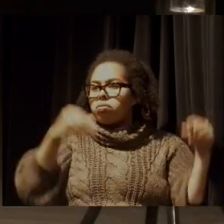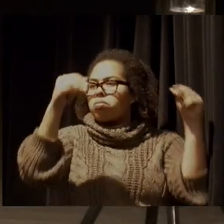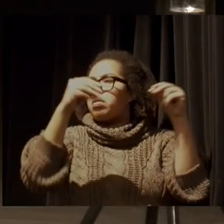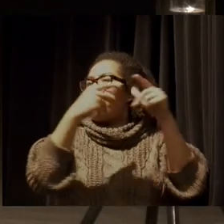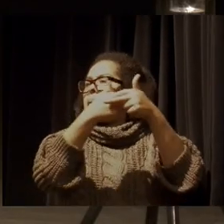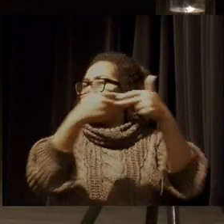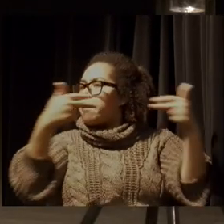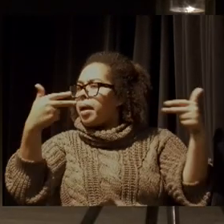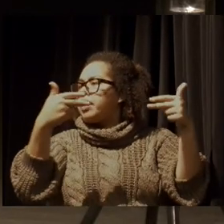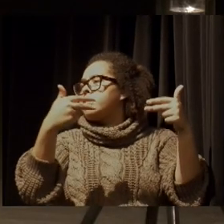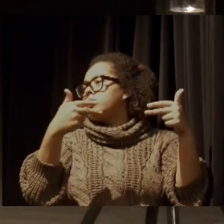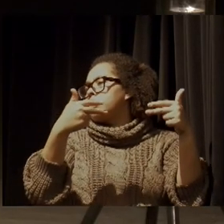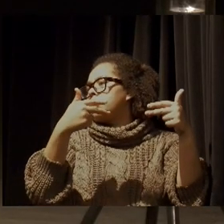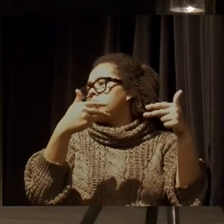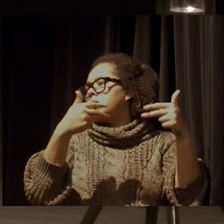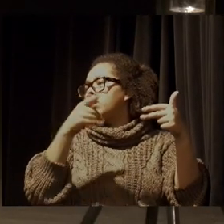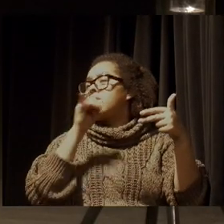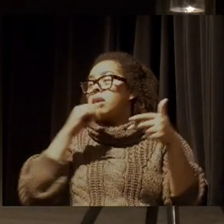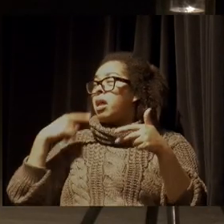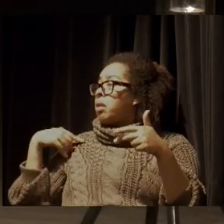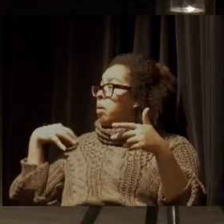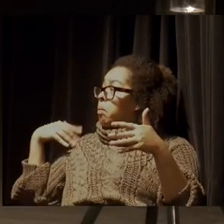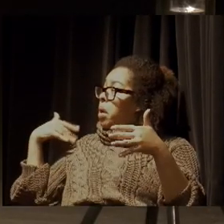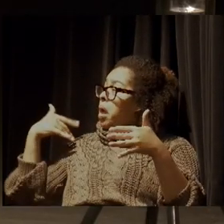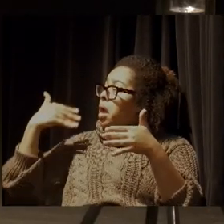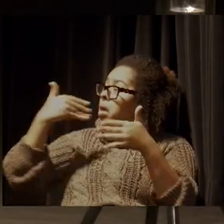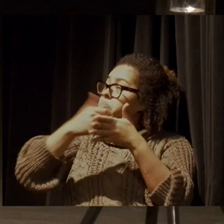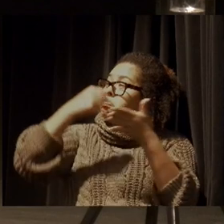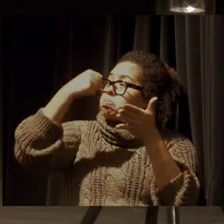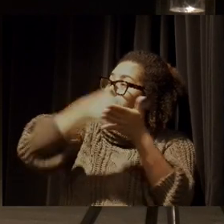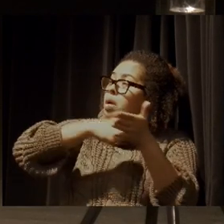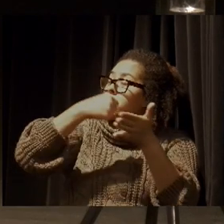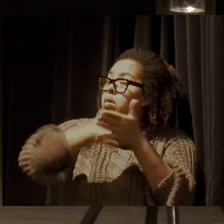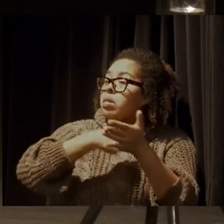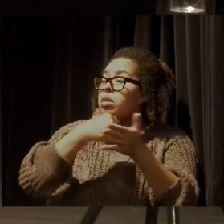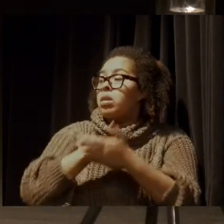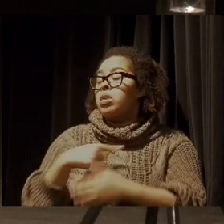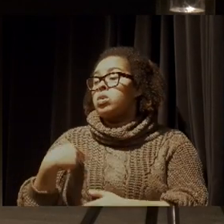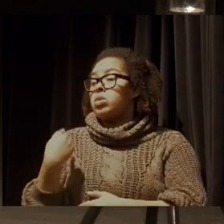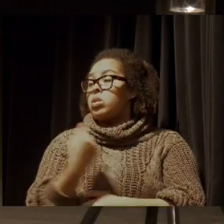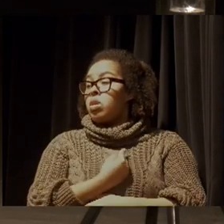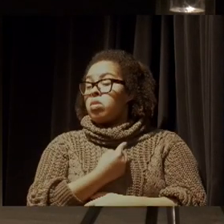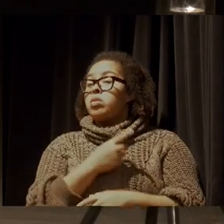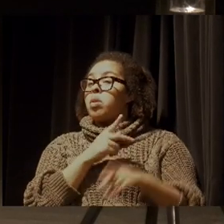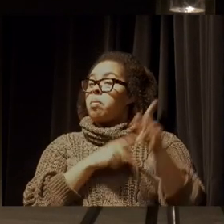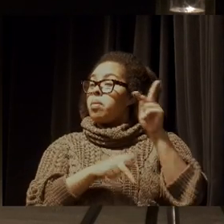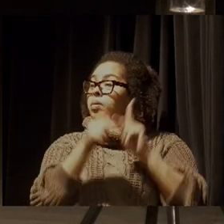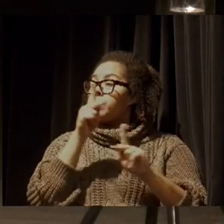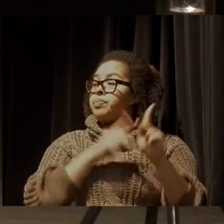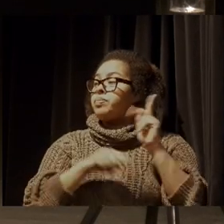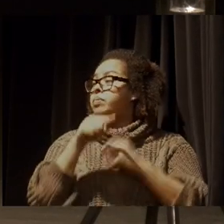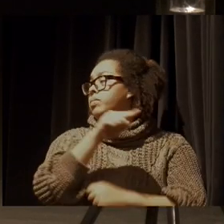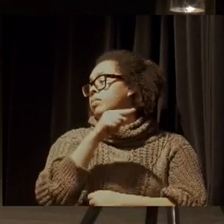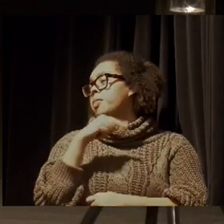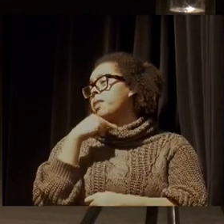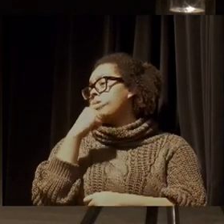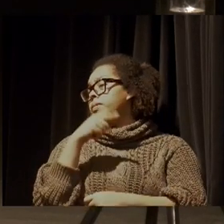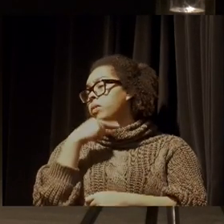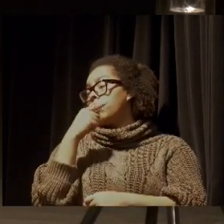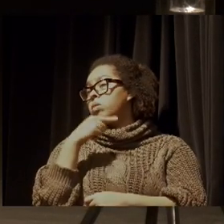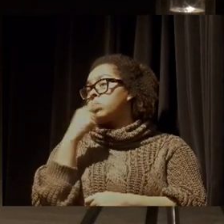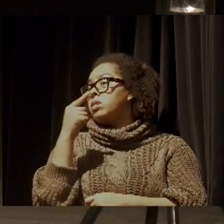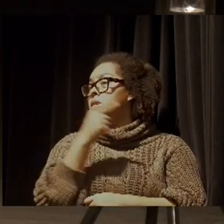que bens que passaram a vida toda para construir. Então, gente tem uma população que nem está com capacidade de